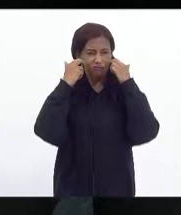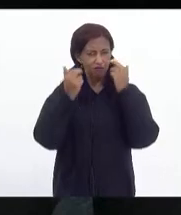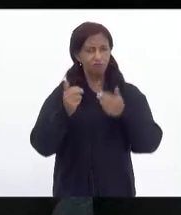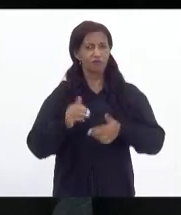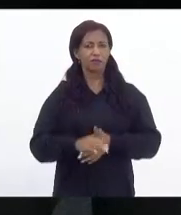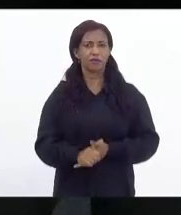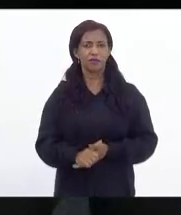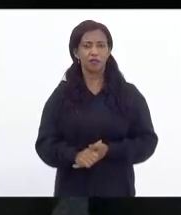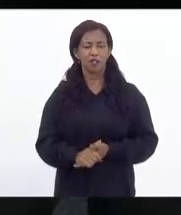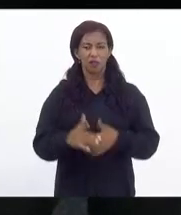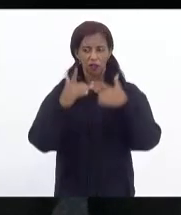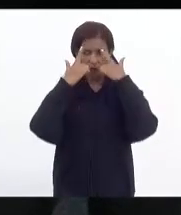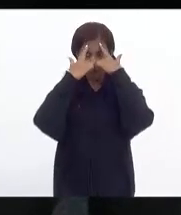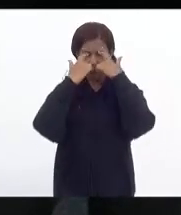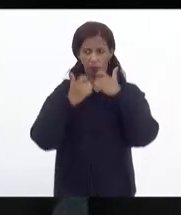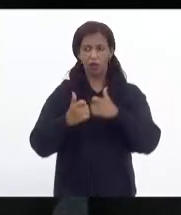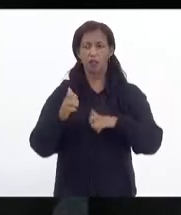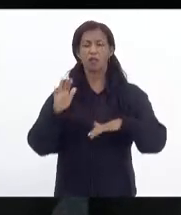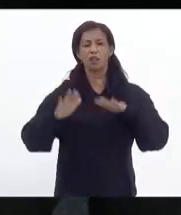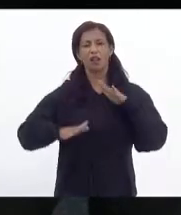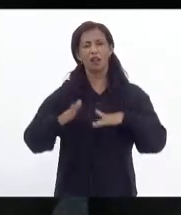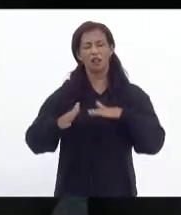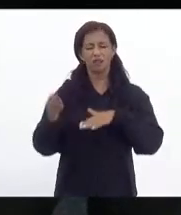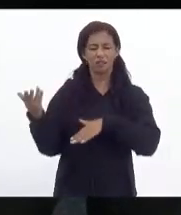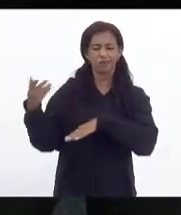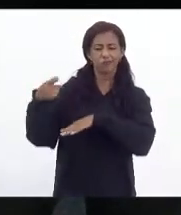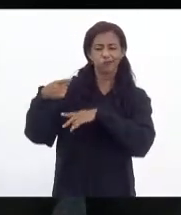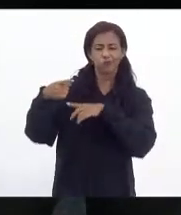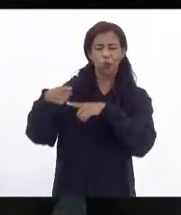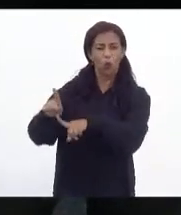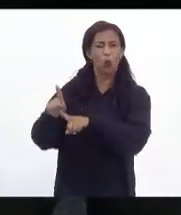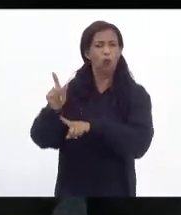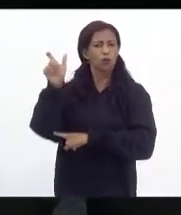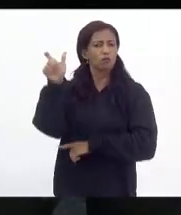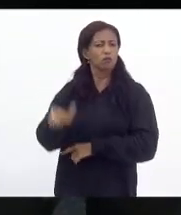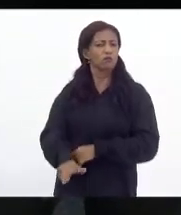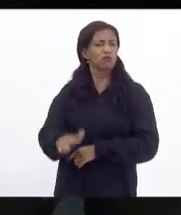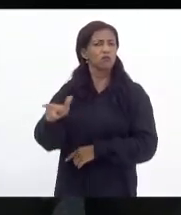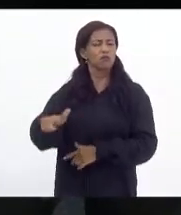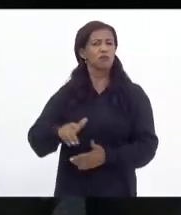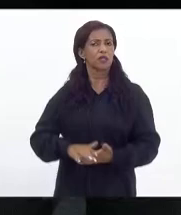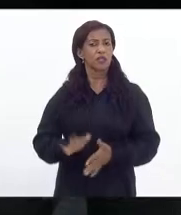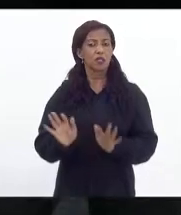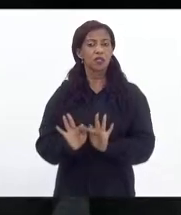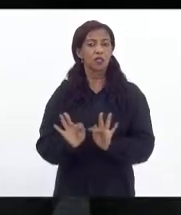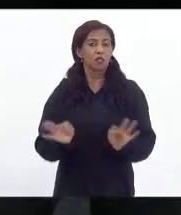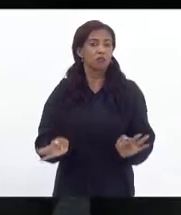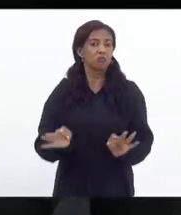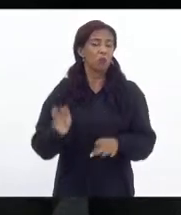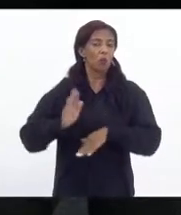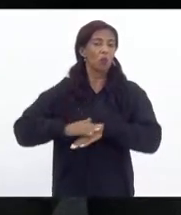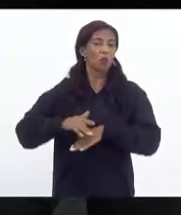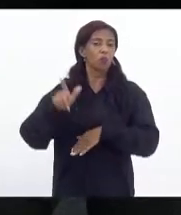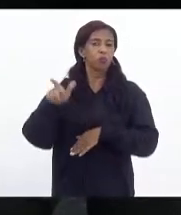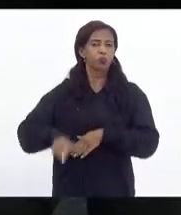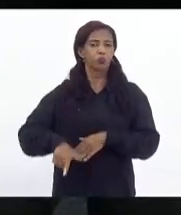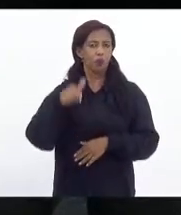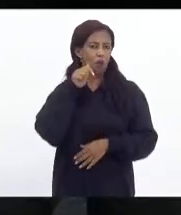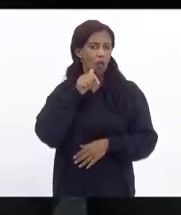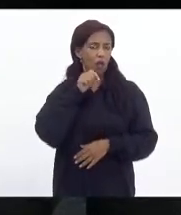violência ainda perpetrada contra os corpos das mulheres simplesmente por serem mulheres